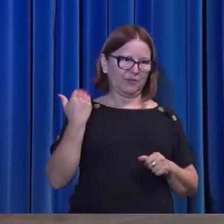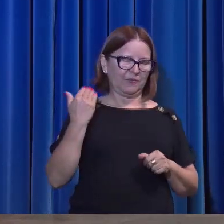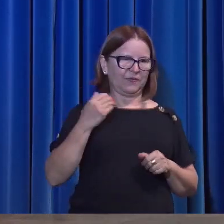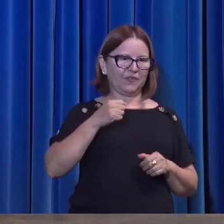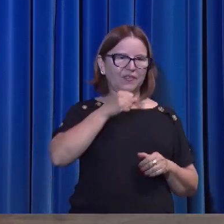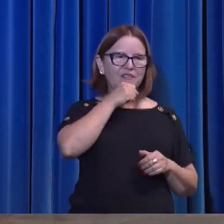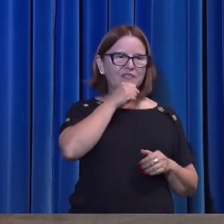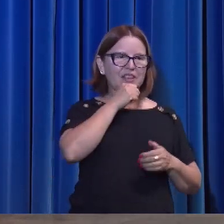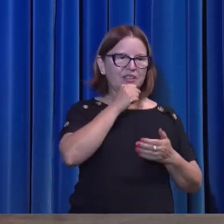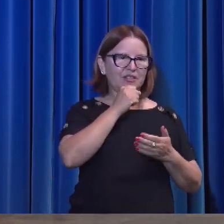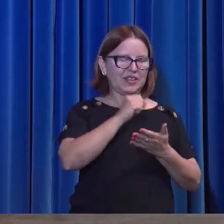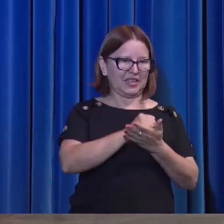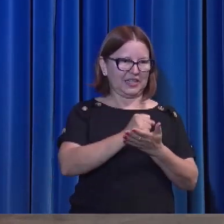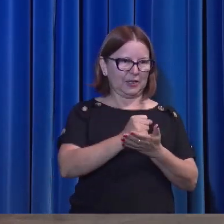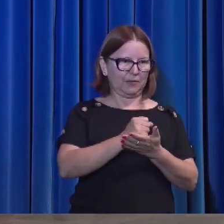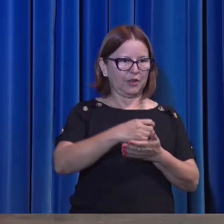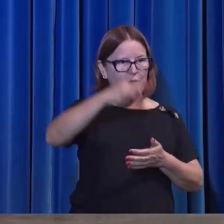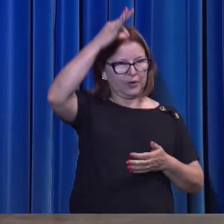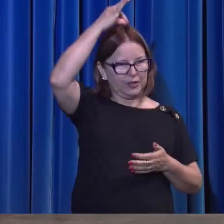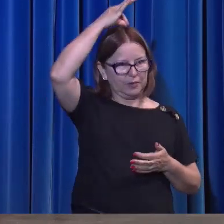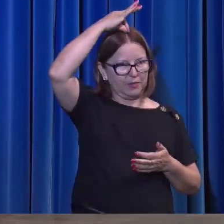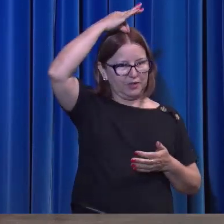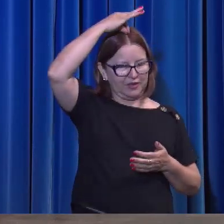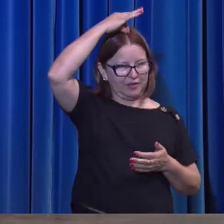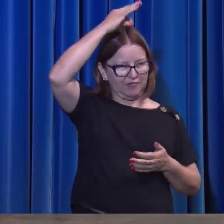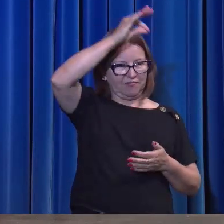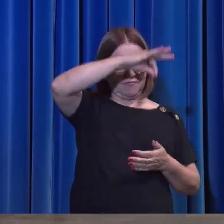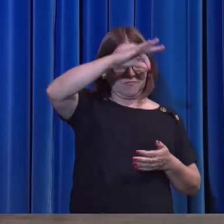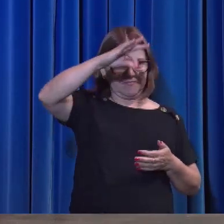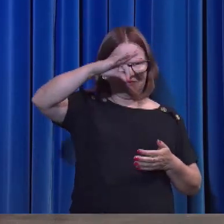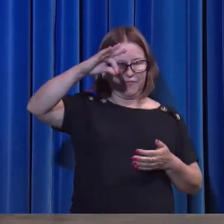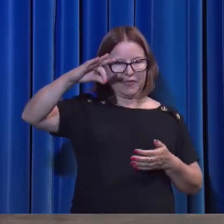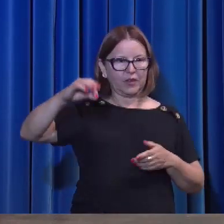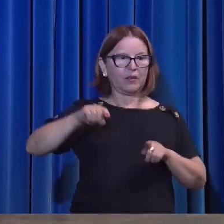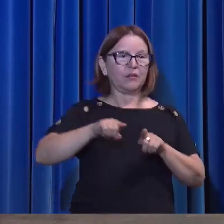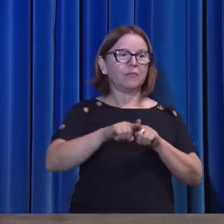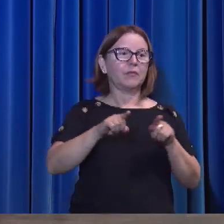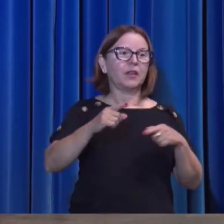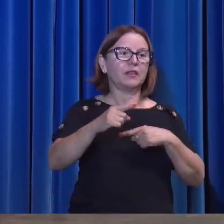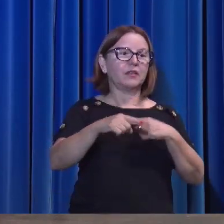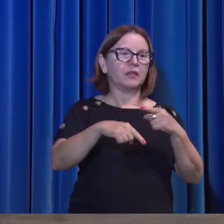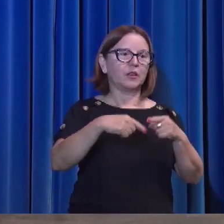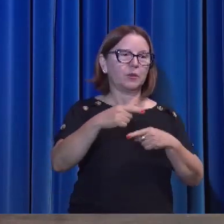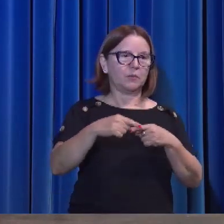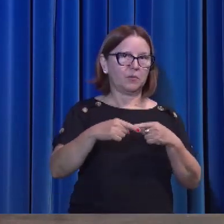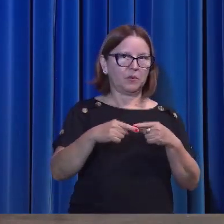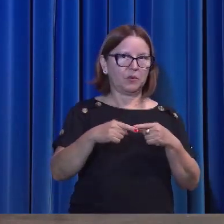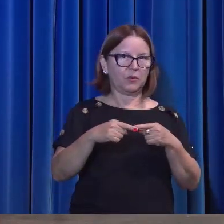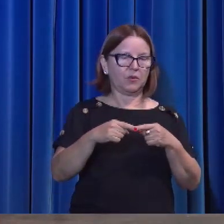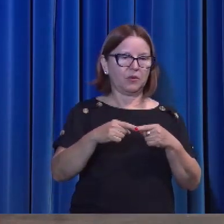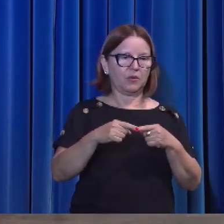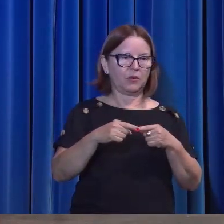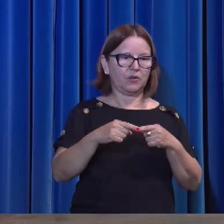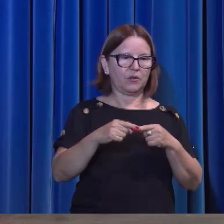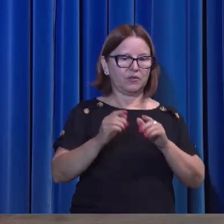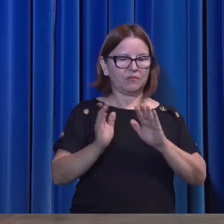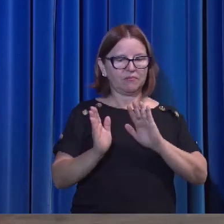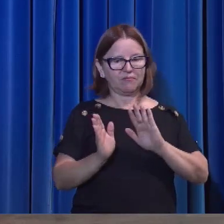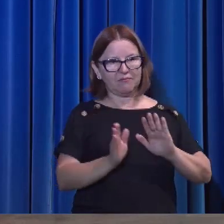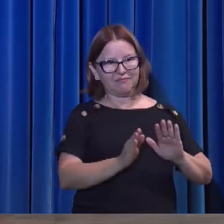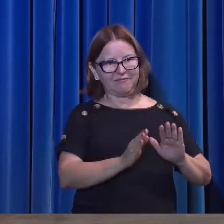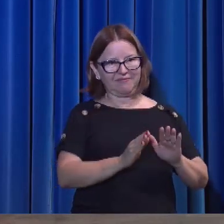descia sobre as pessoas em várias ocasiões, mas depois, muitas vezes, Ele deixava as pessoas.